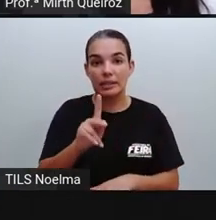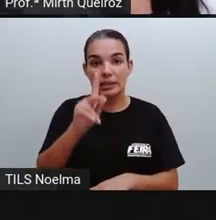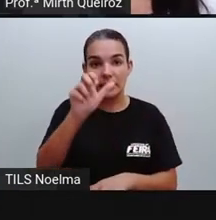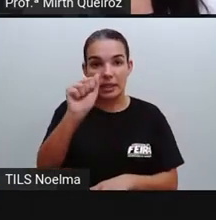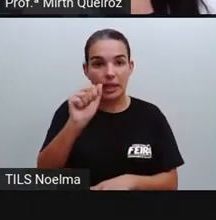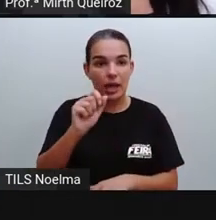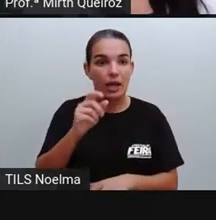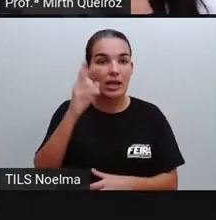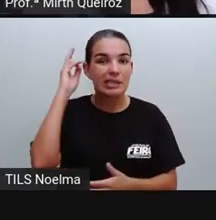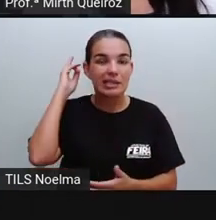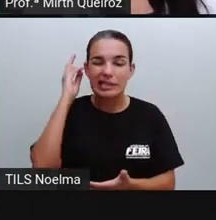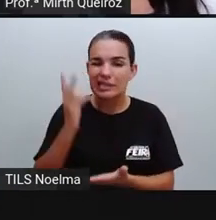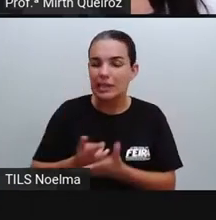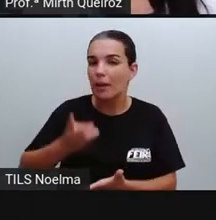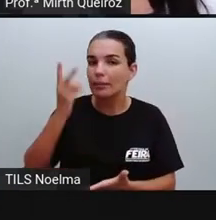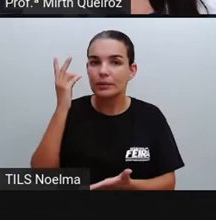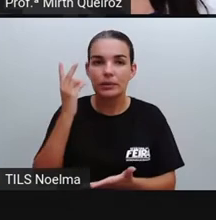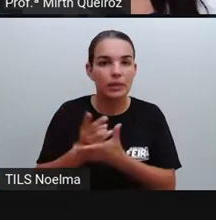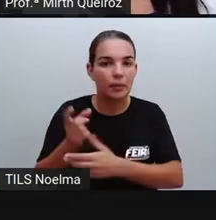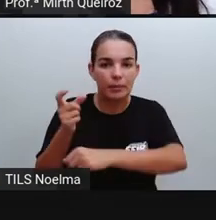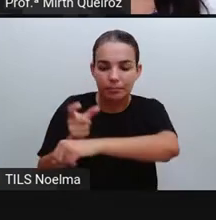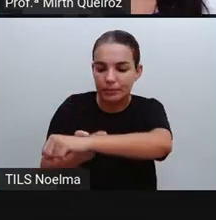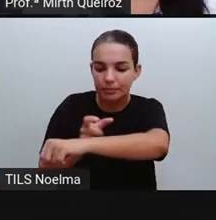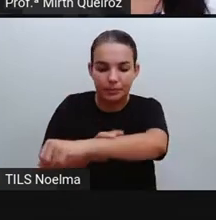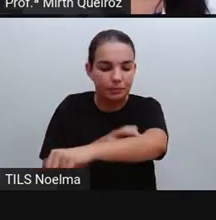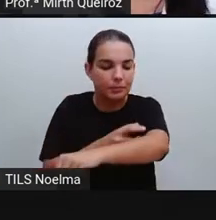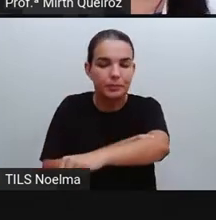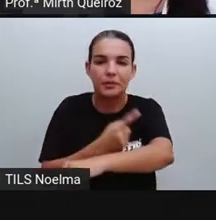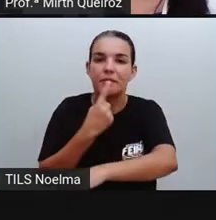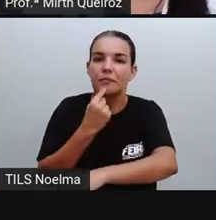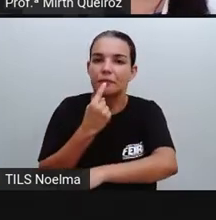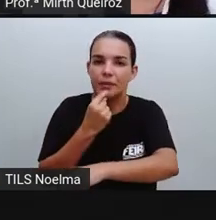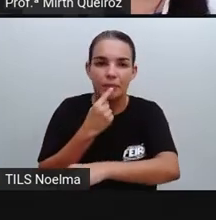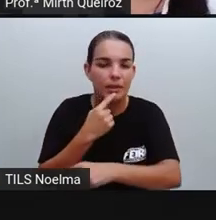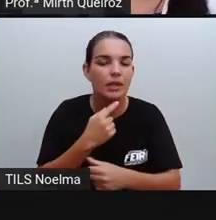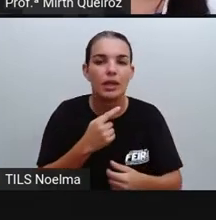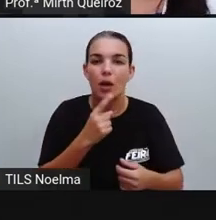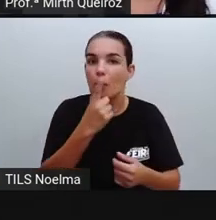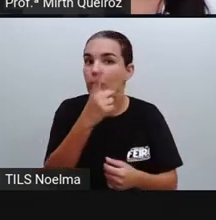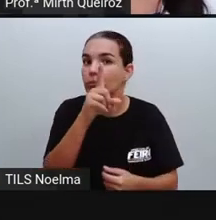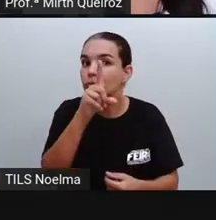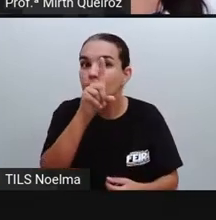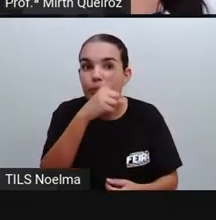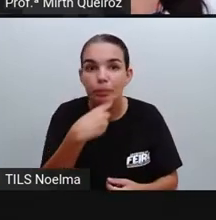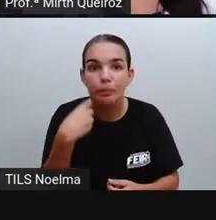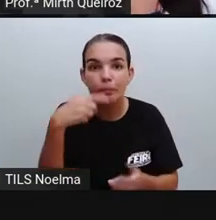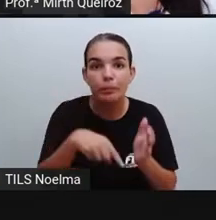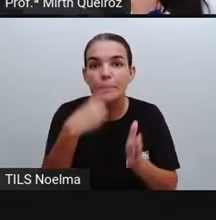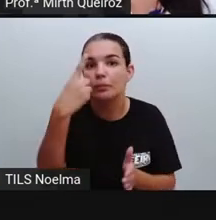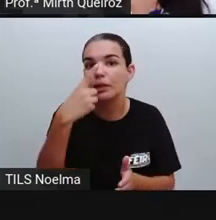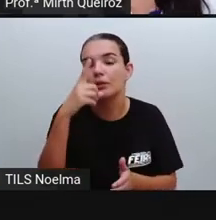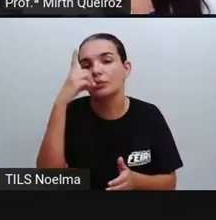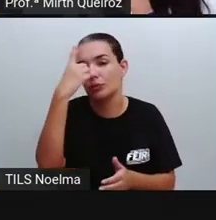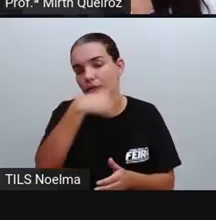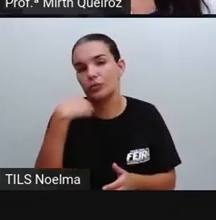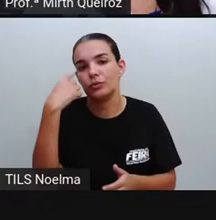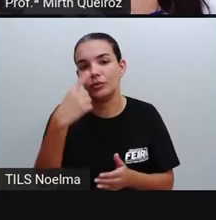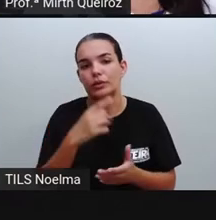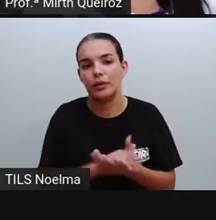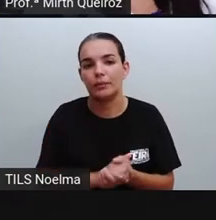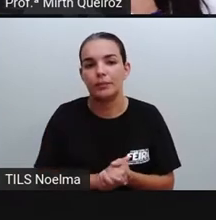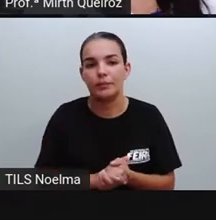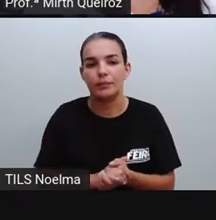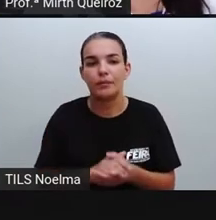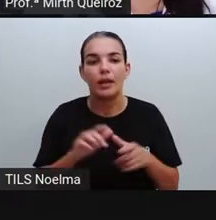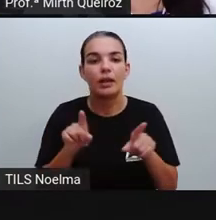quase sempre está presente e vai se manifestar nas primeiras 24 horas. O frurido, ou